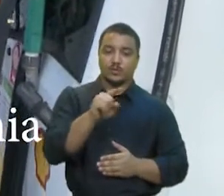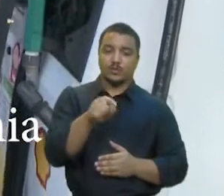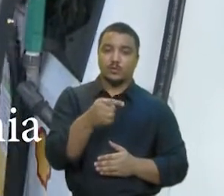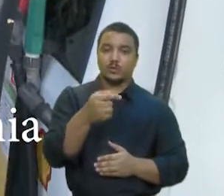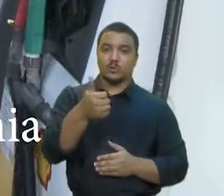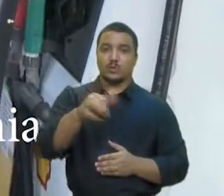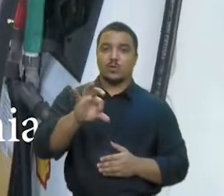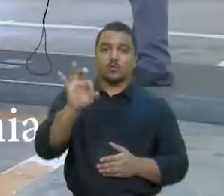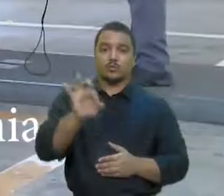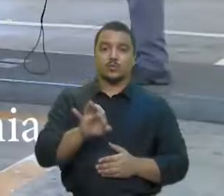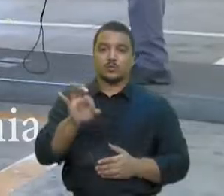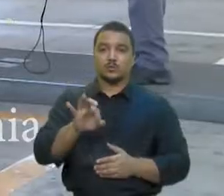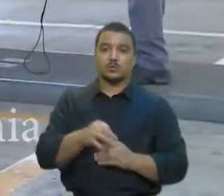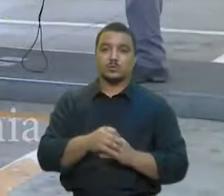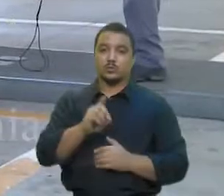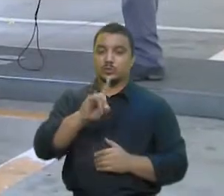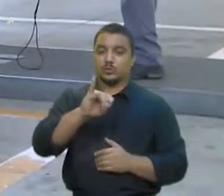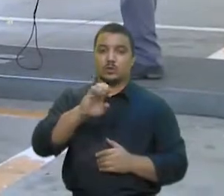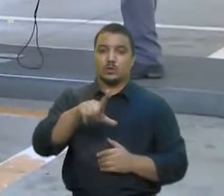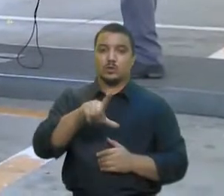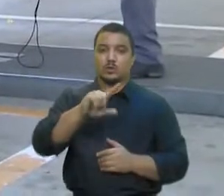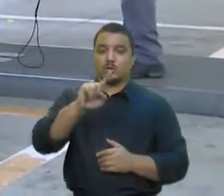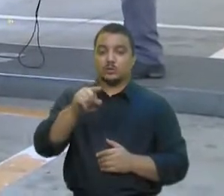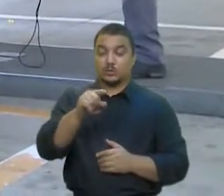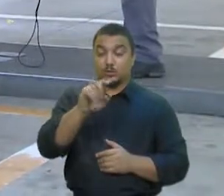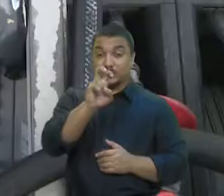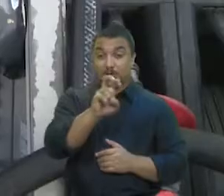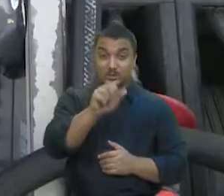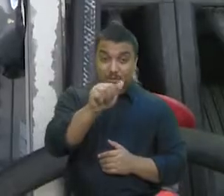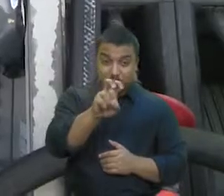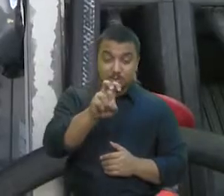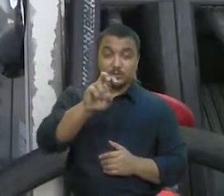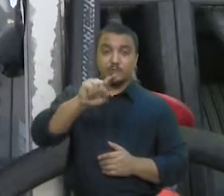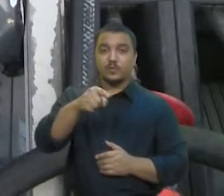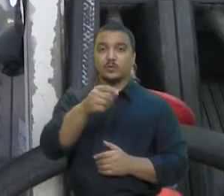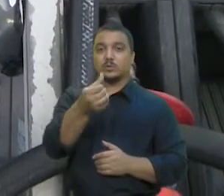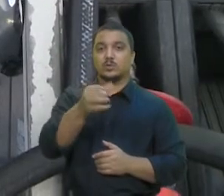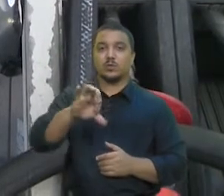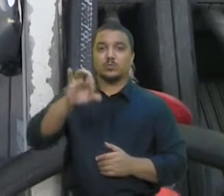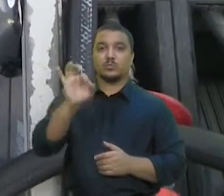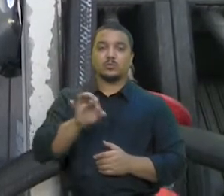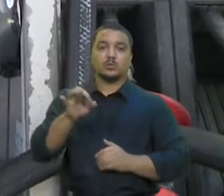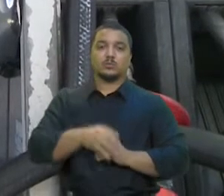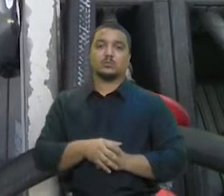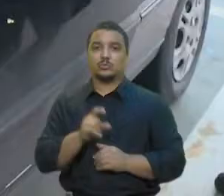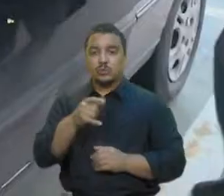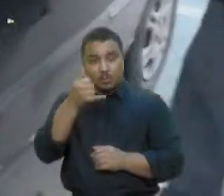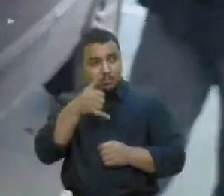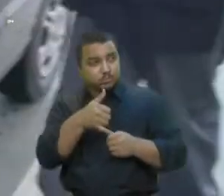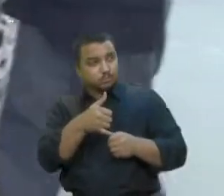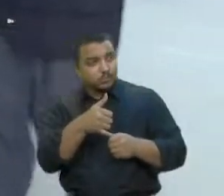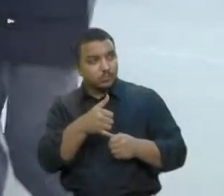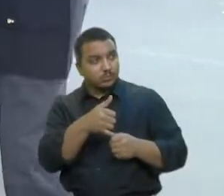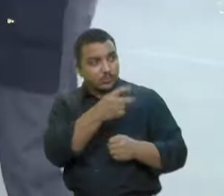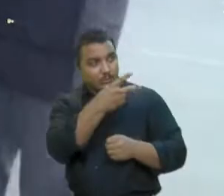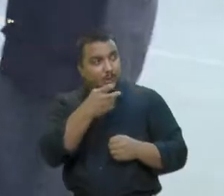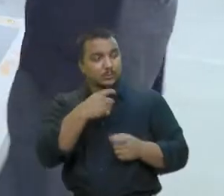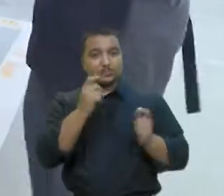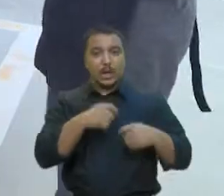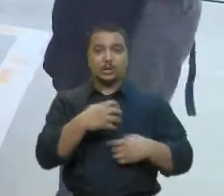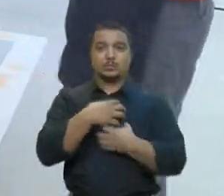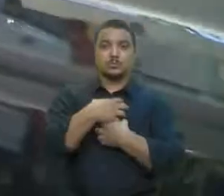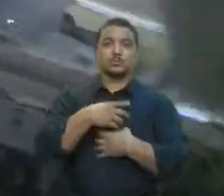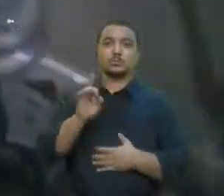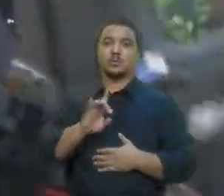o diesel 15,69%. Não é somente na bomba que os consumidores sentem o impacto